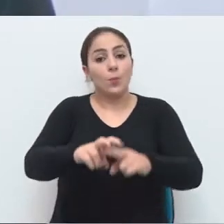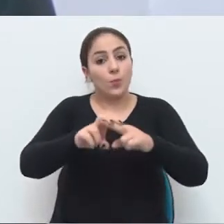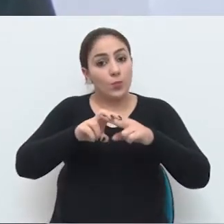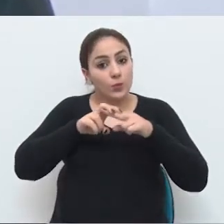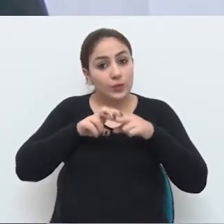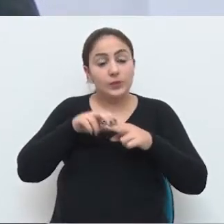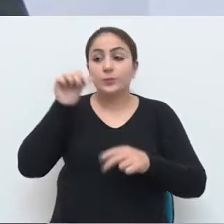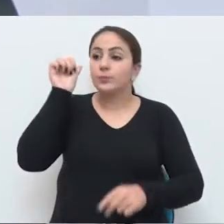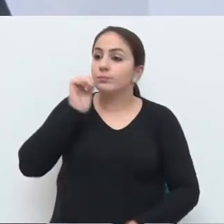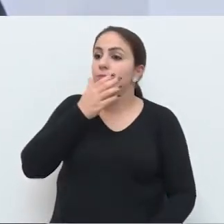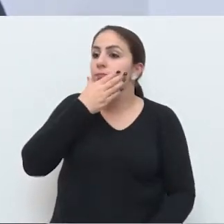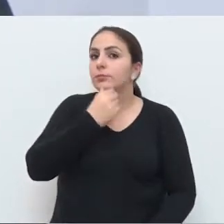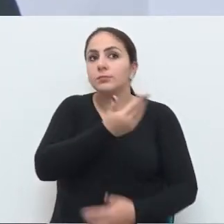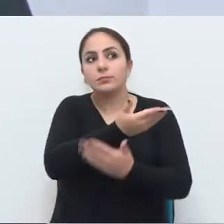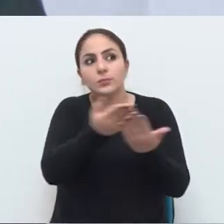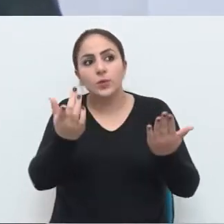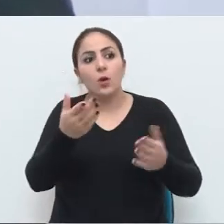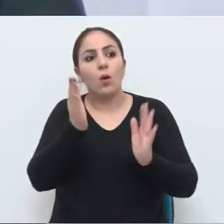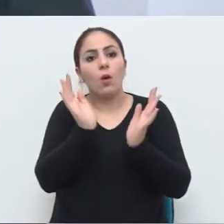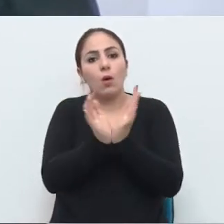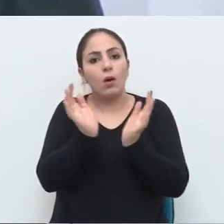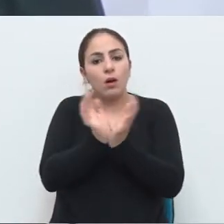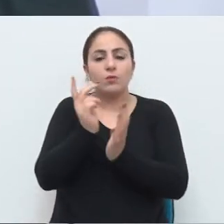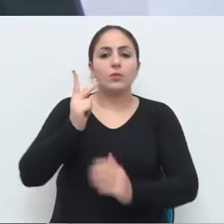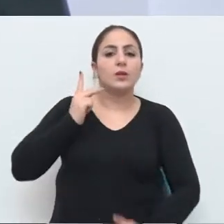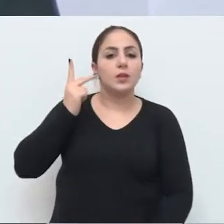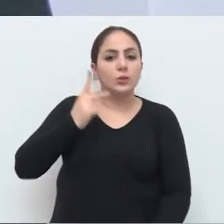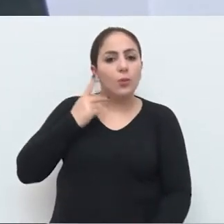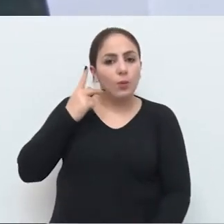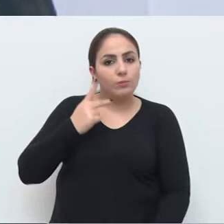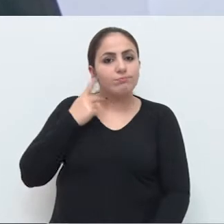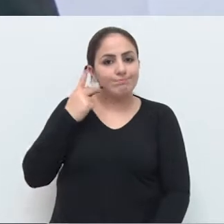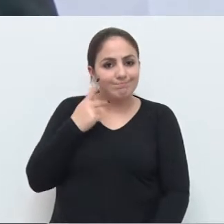Portanto, senhoras e senhores, colegas vereadores,